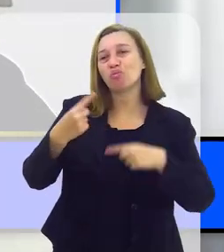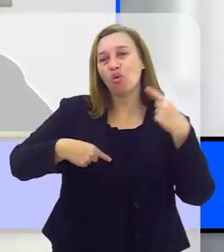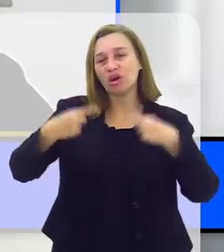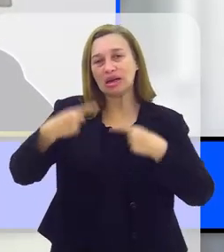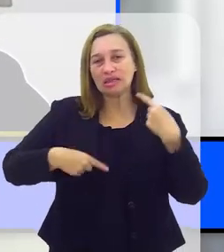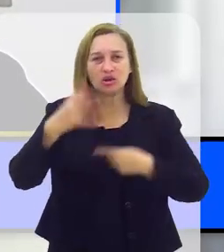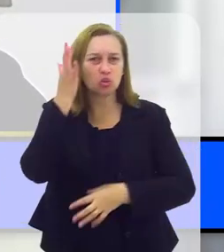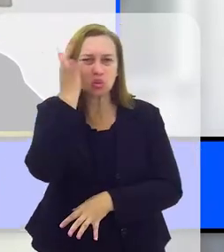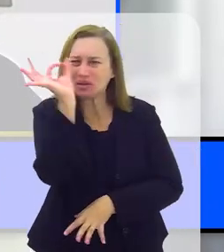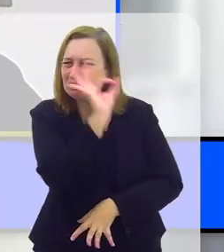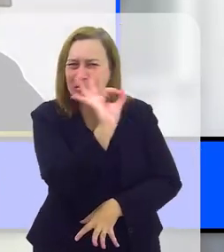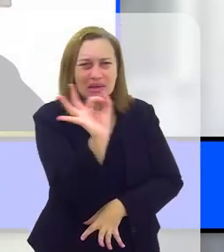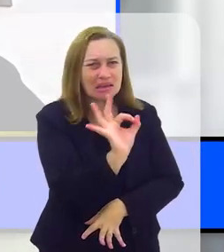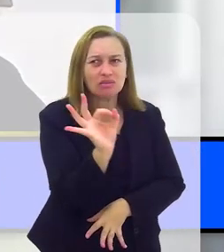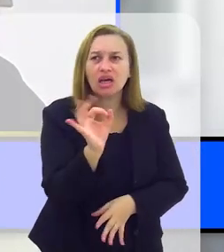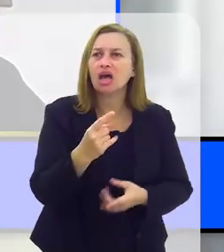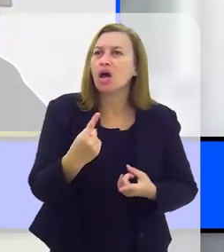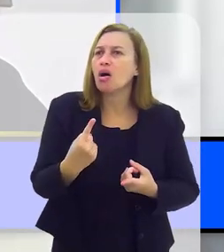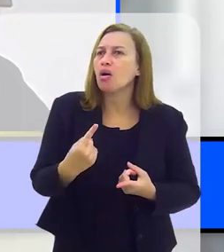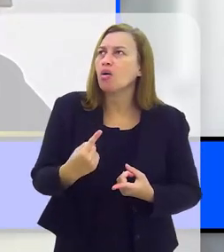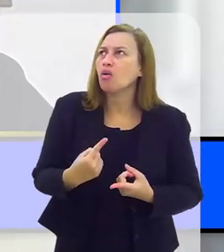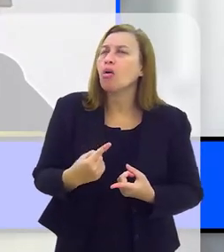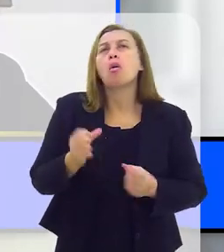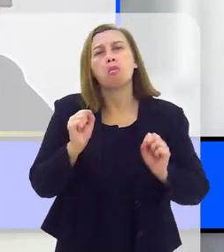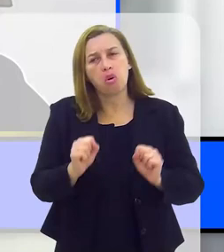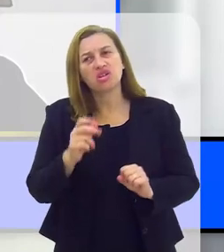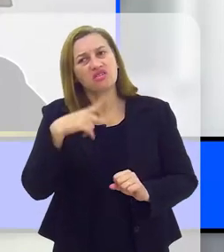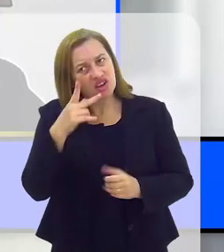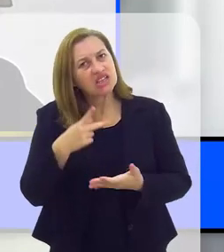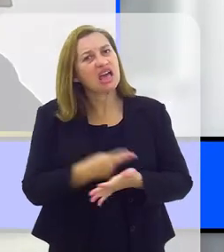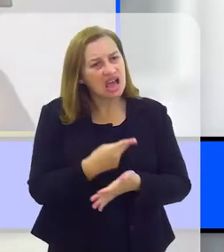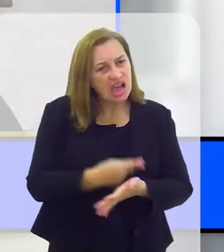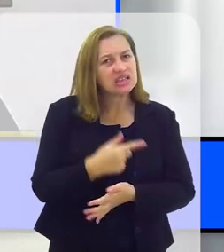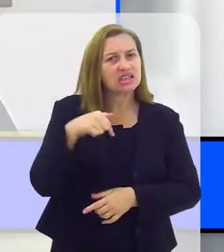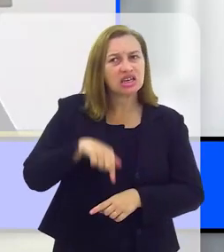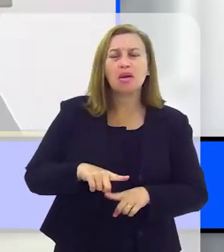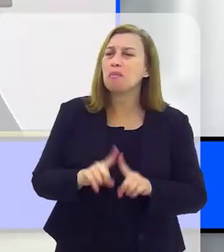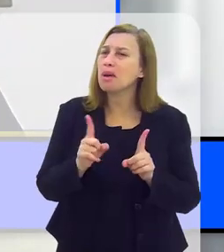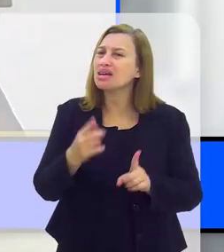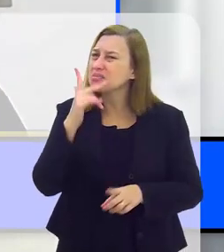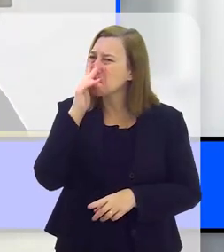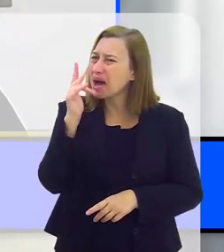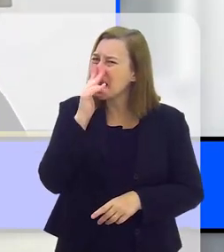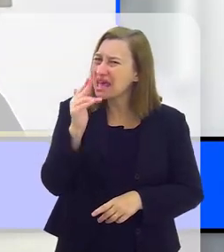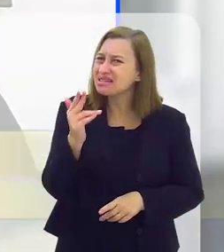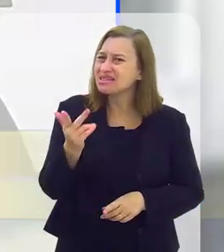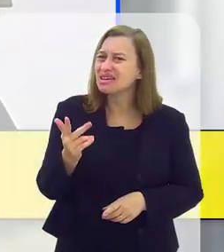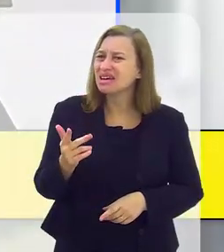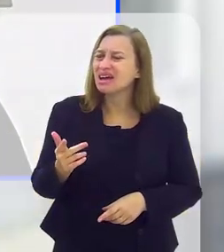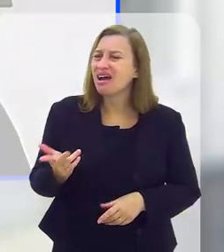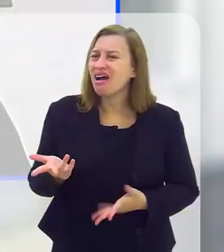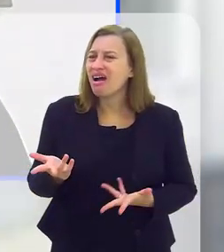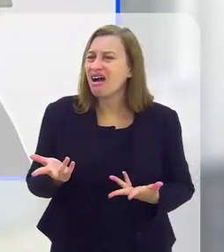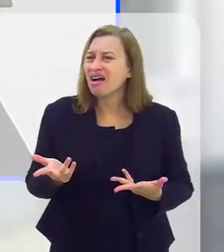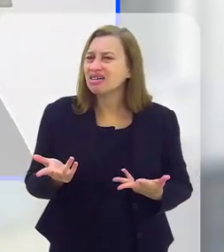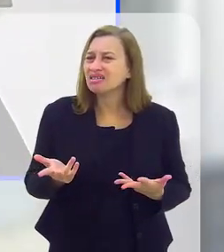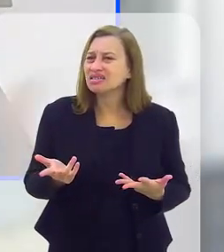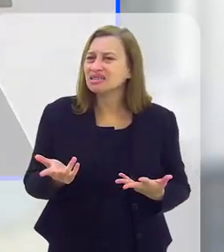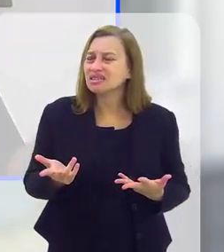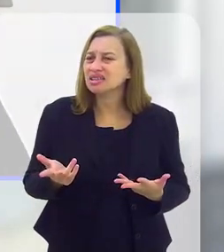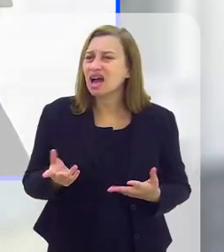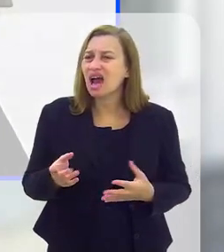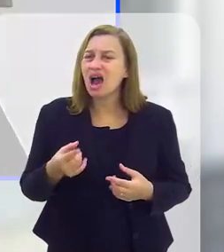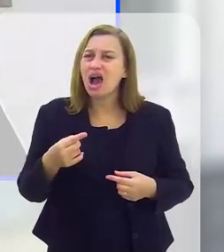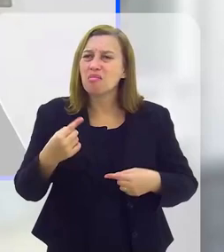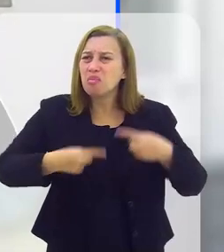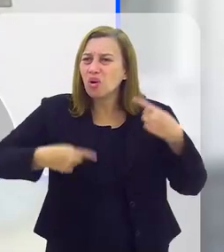tem vontade política. Eu não entendo, posso estar falando uma besteira aqui, mas me